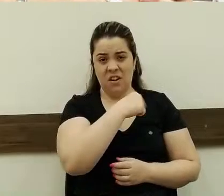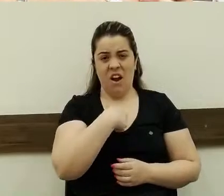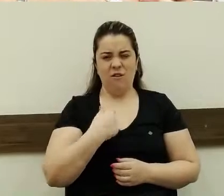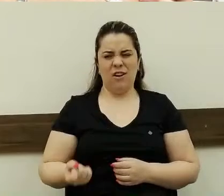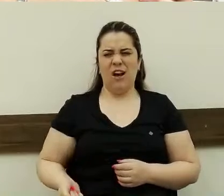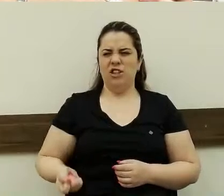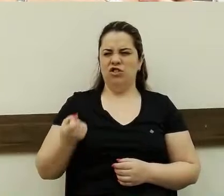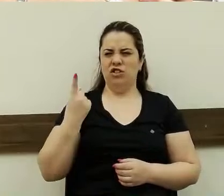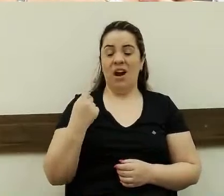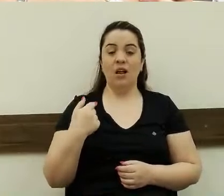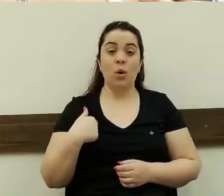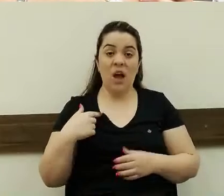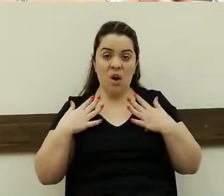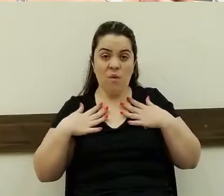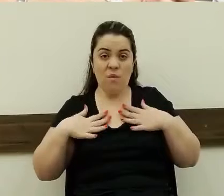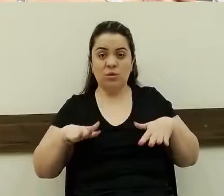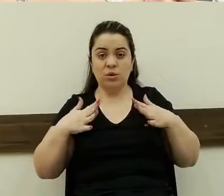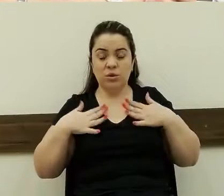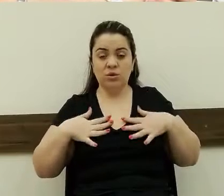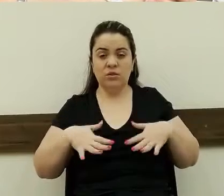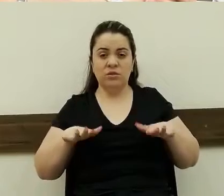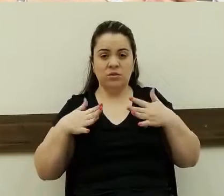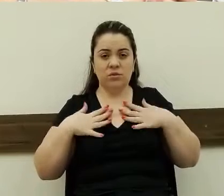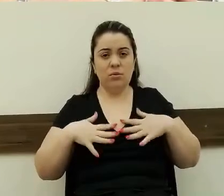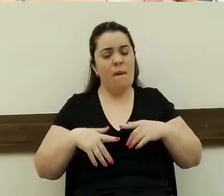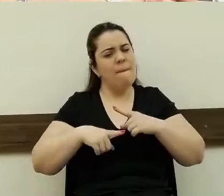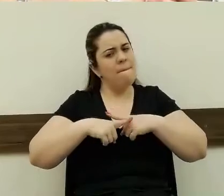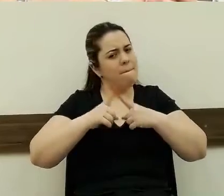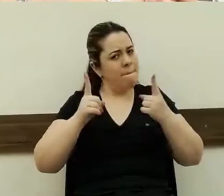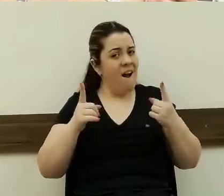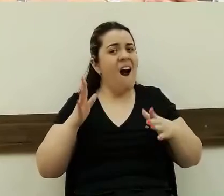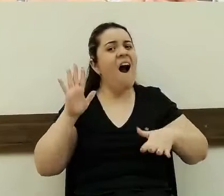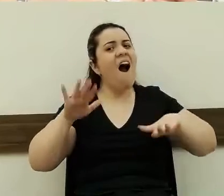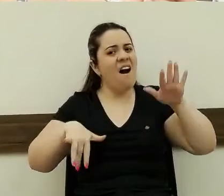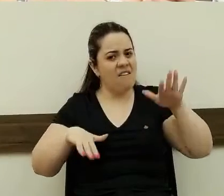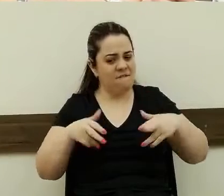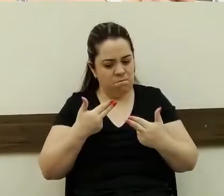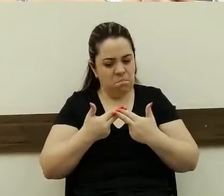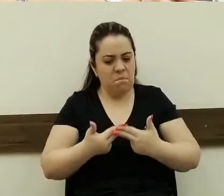eu sou uma pessoa muito tranquila, mas tem hora que a gente acaba a paciência.